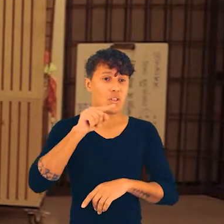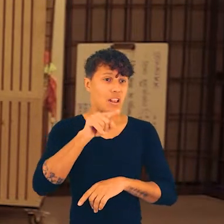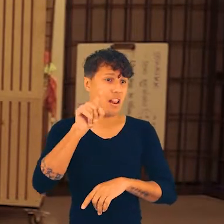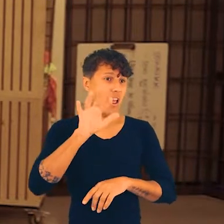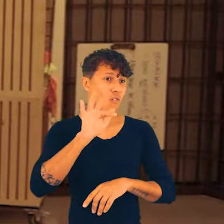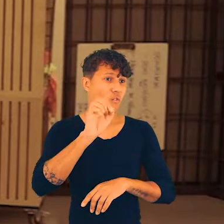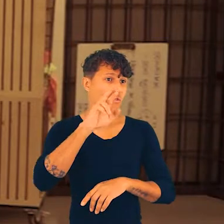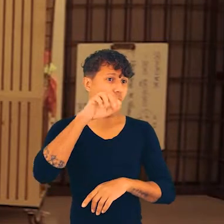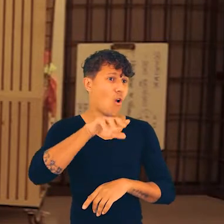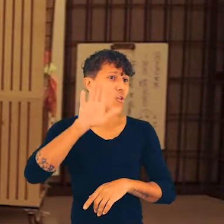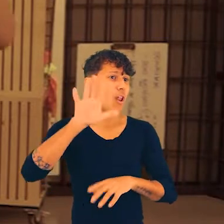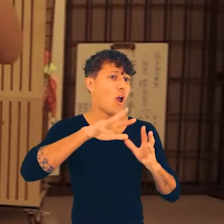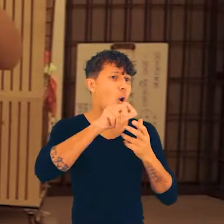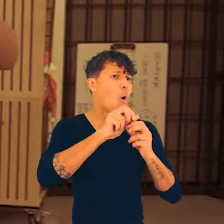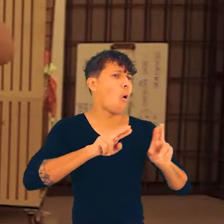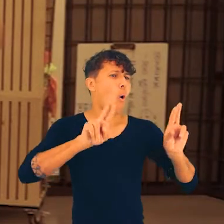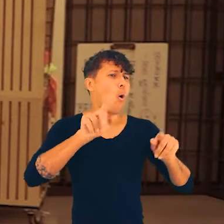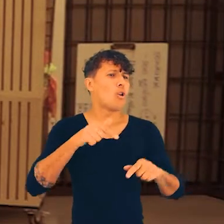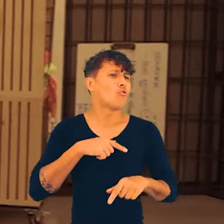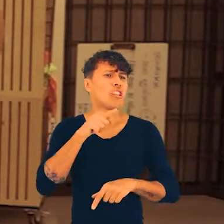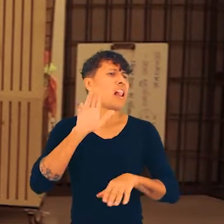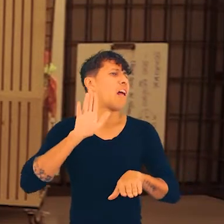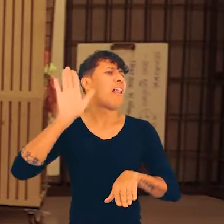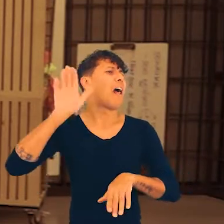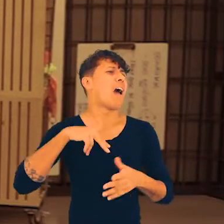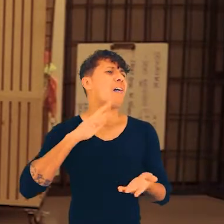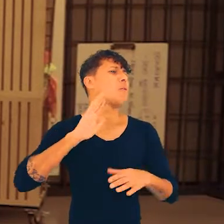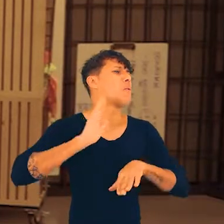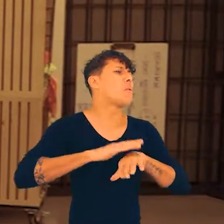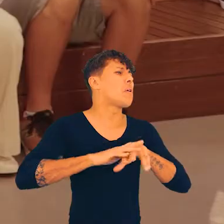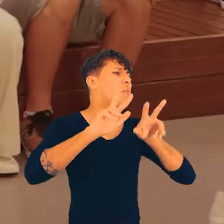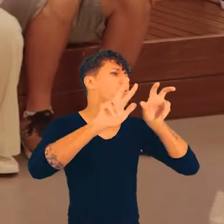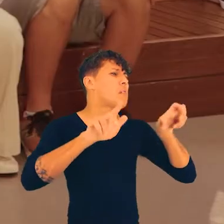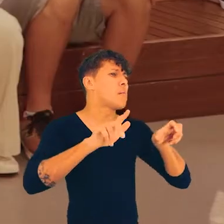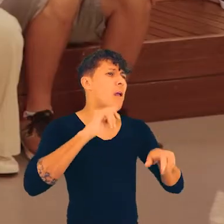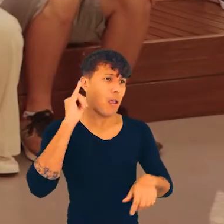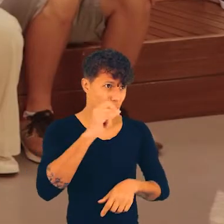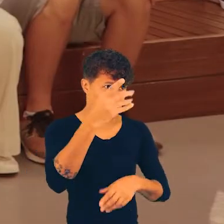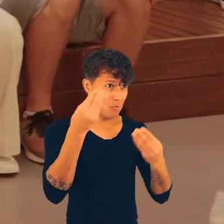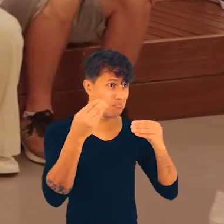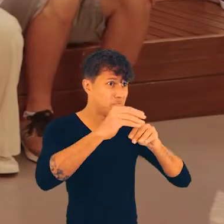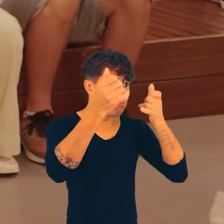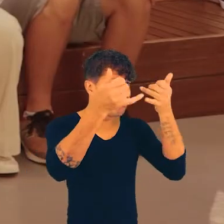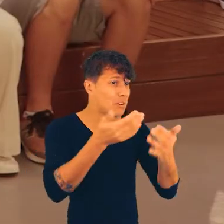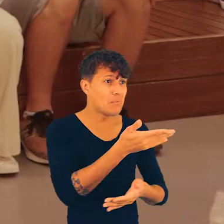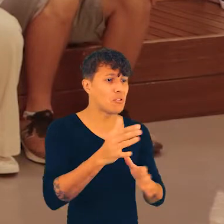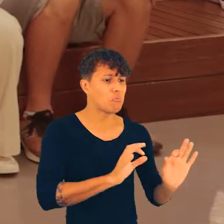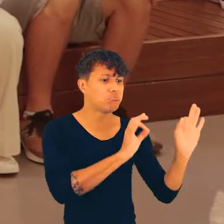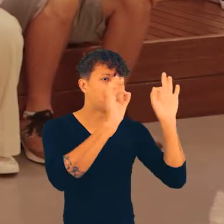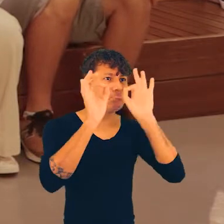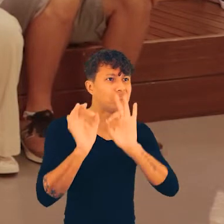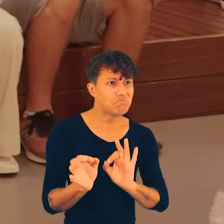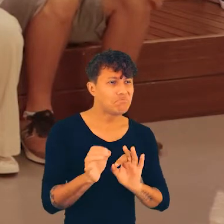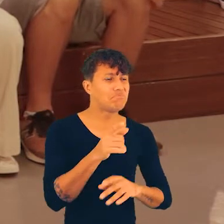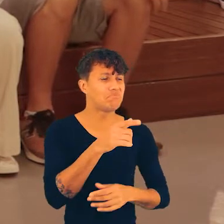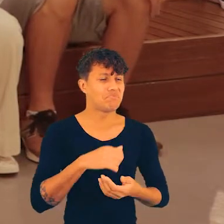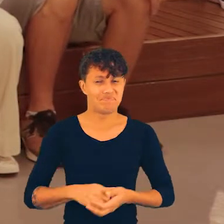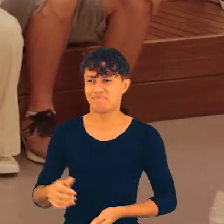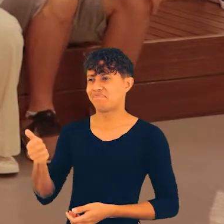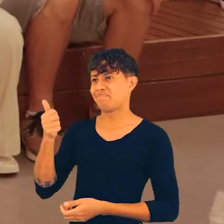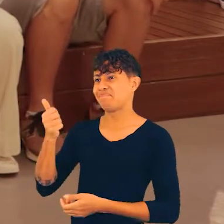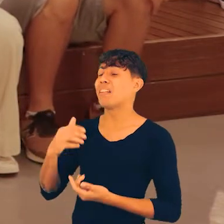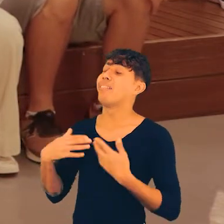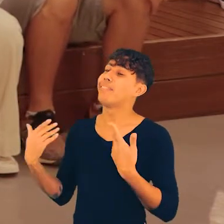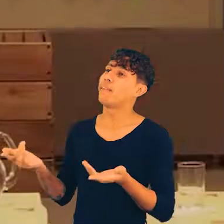fórum da ONU. Então, o que você foi fazer lá? Qual era a pauta que vocês estavam debatendo? Acho que isso é essencial colocar aqui para a galera que está assistindo, o pessoal que está aqui